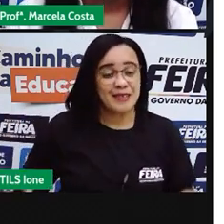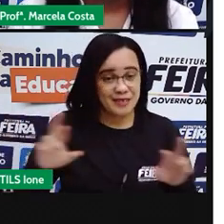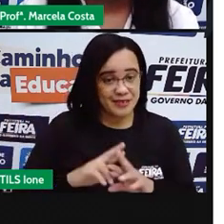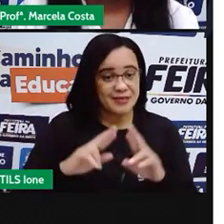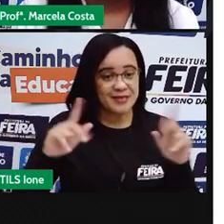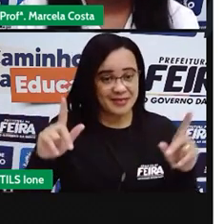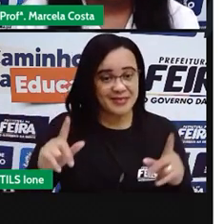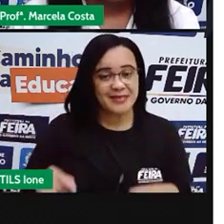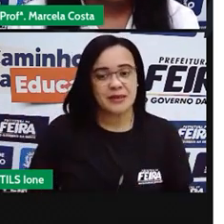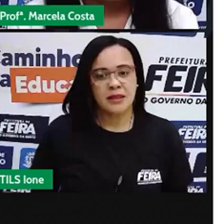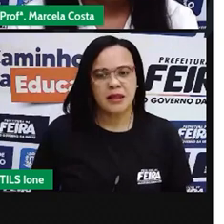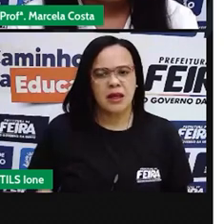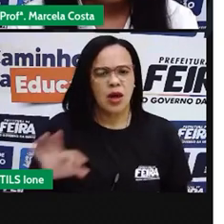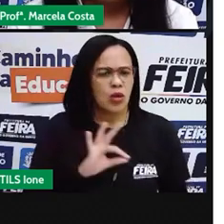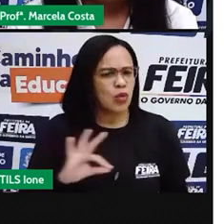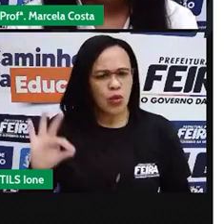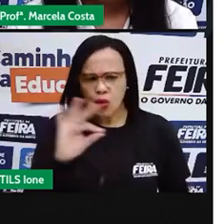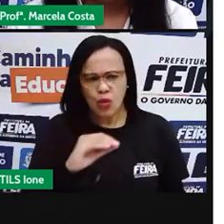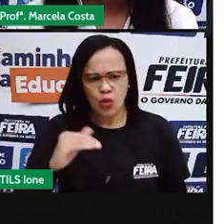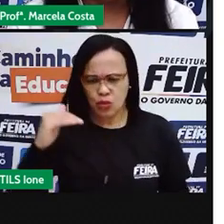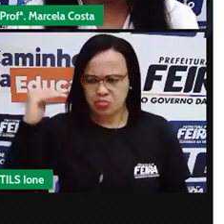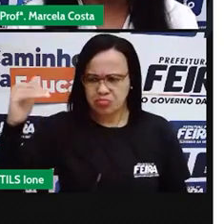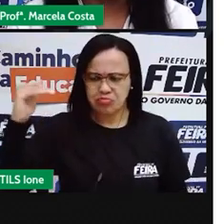Todas elas têm o mesmo tamanho?